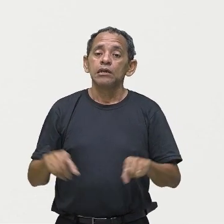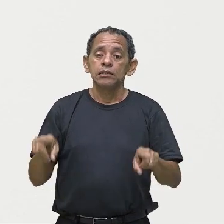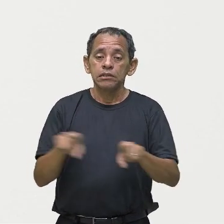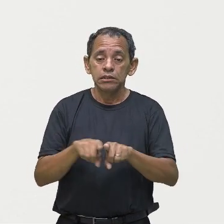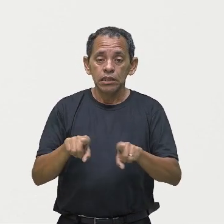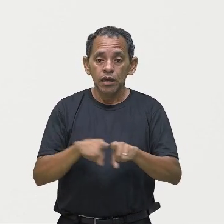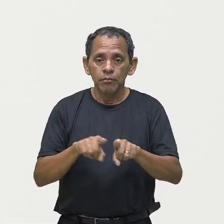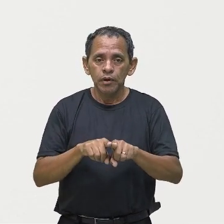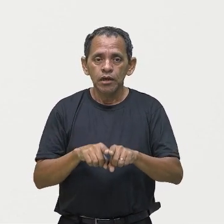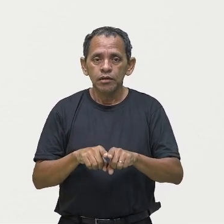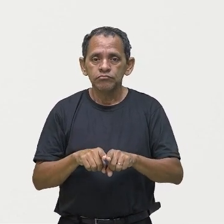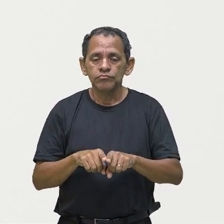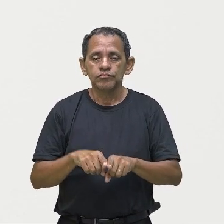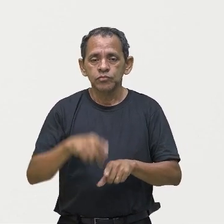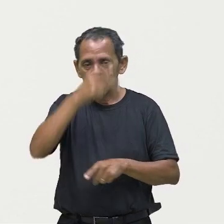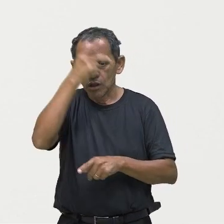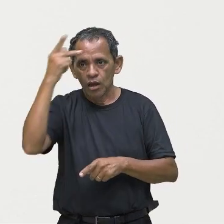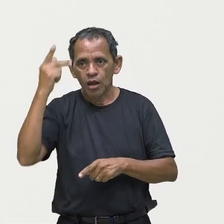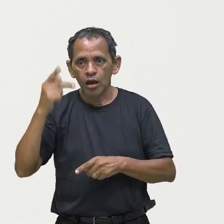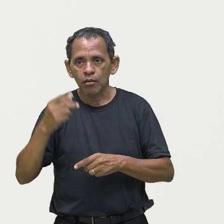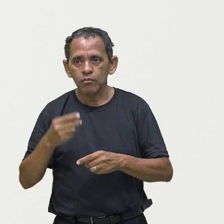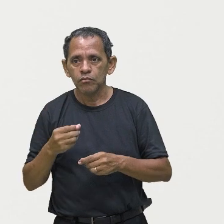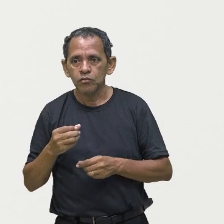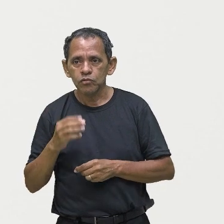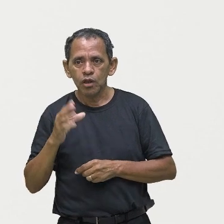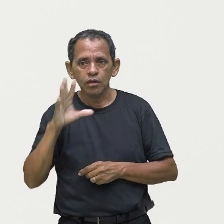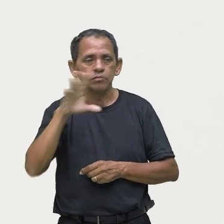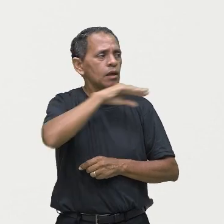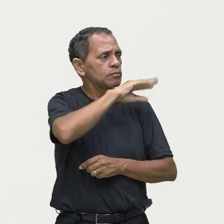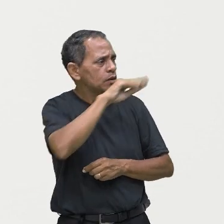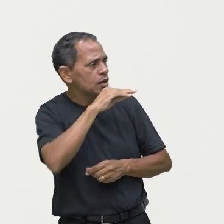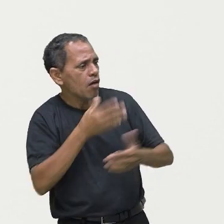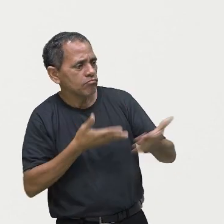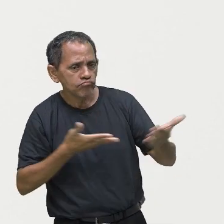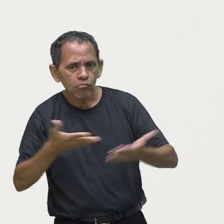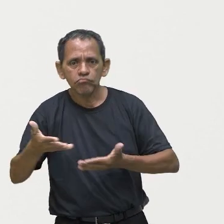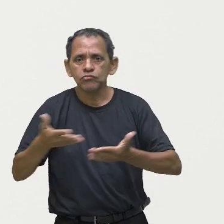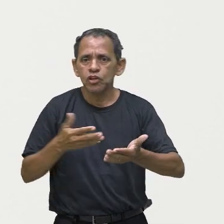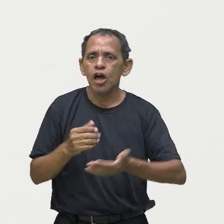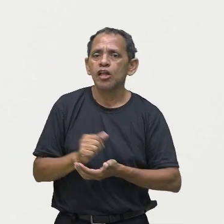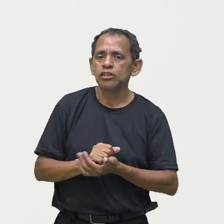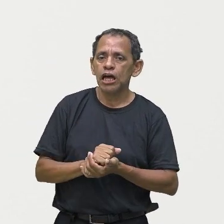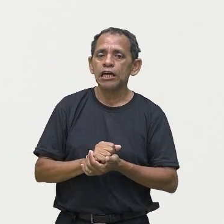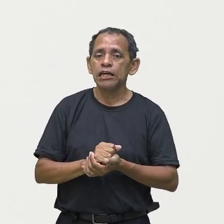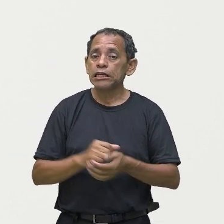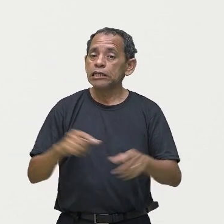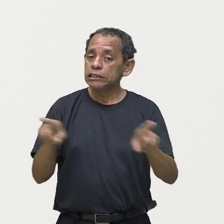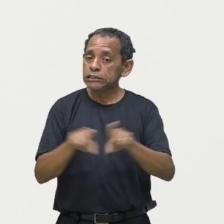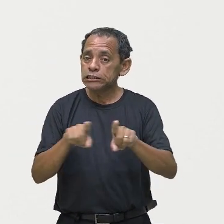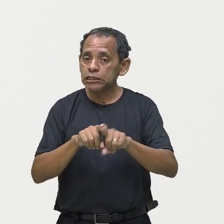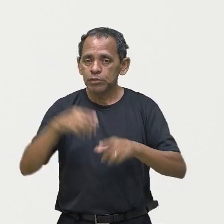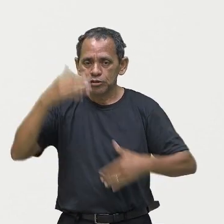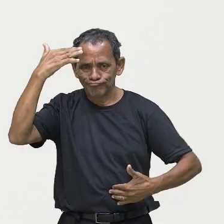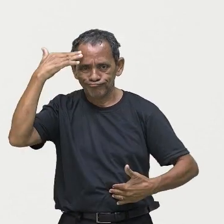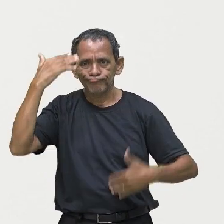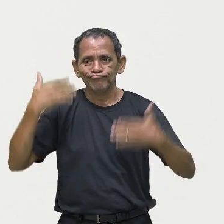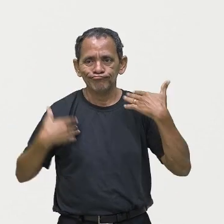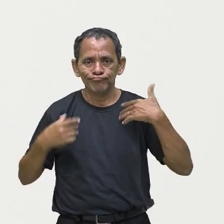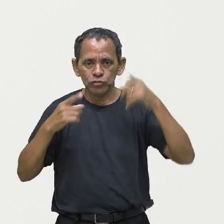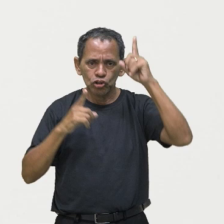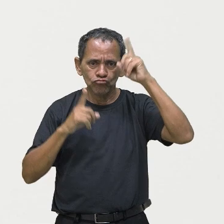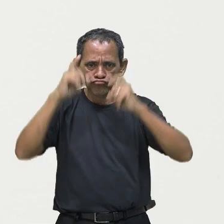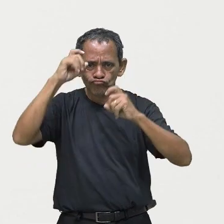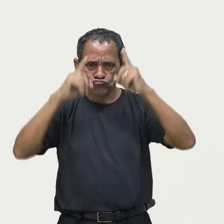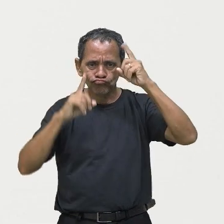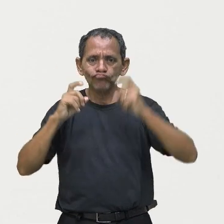que isso ajuda muito na nossa fala, as nossas expressões faciais dizem muito. Quando eu